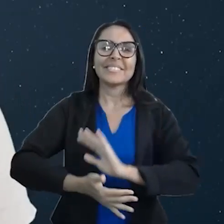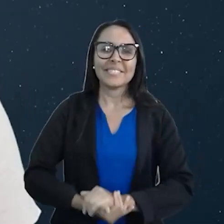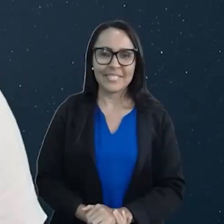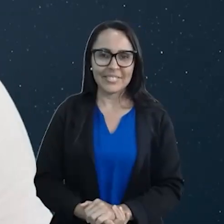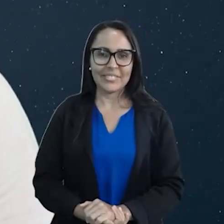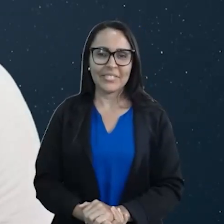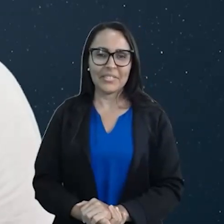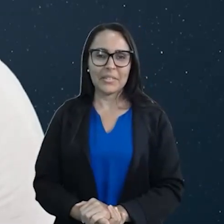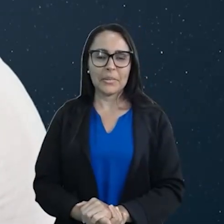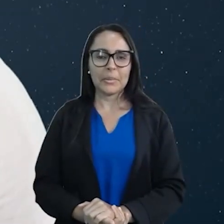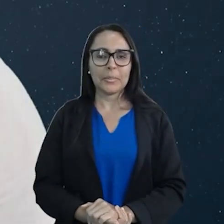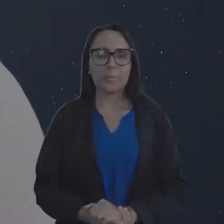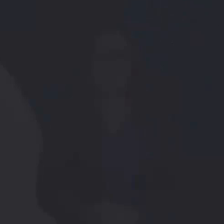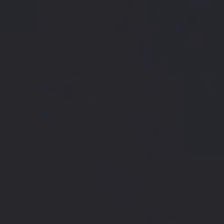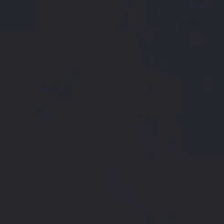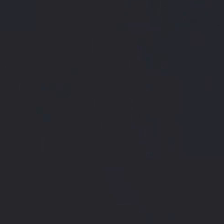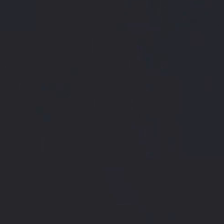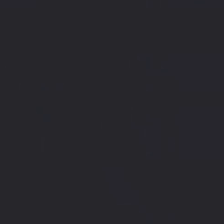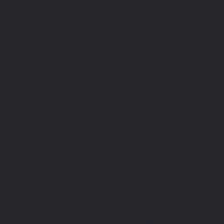Até a próxima.